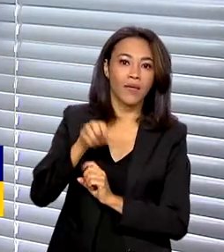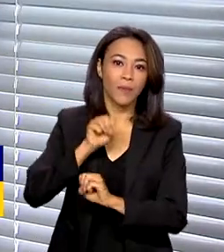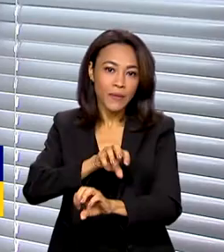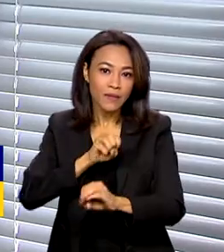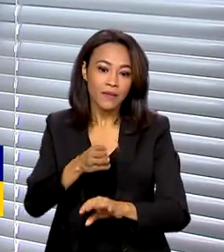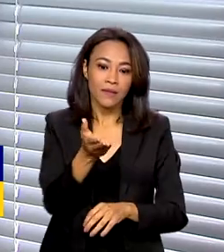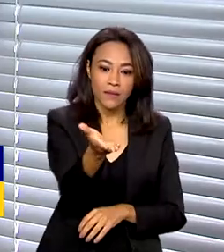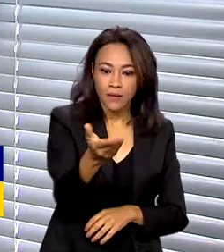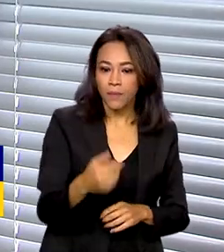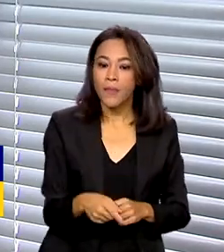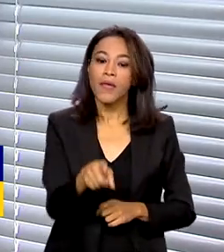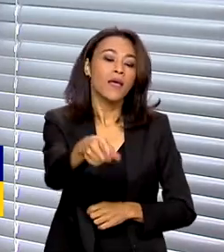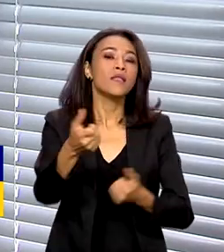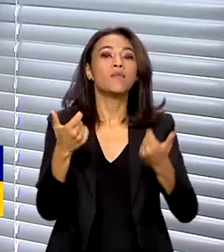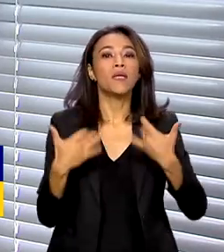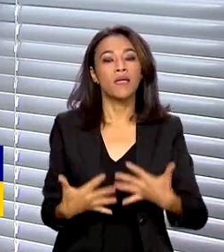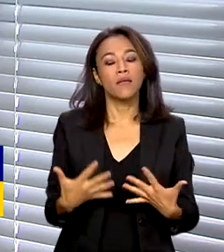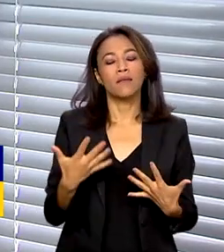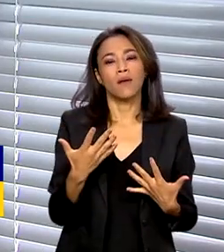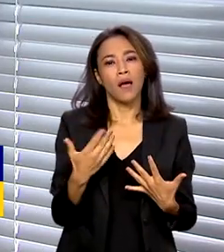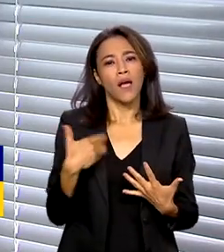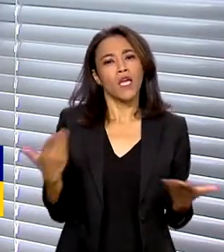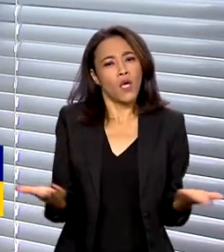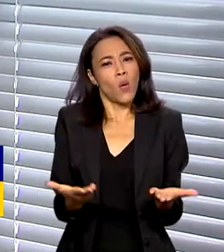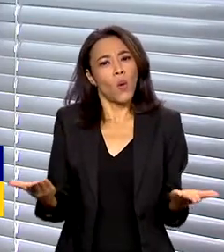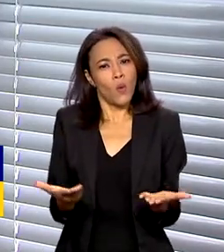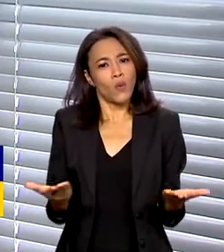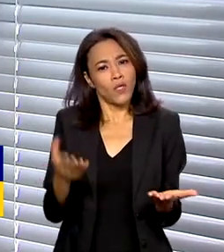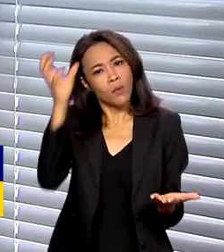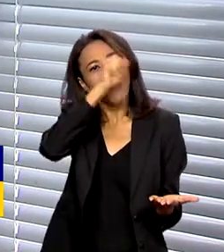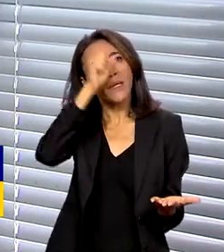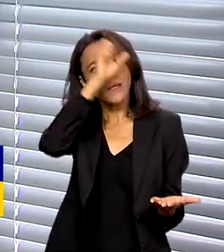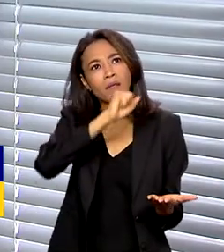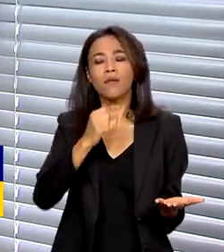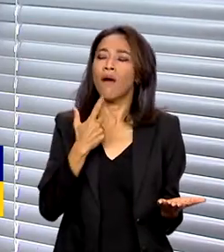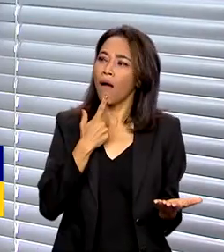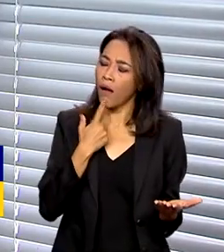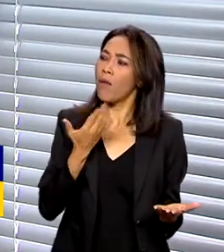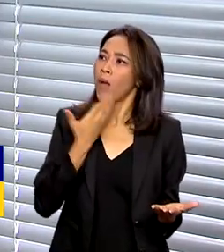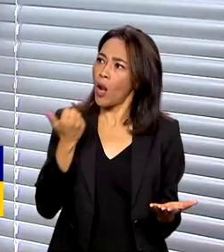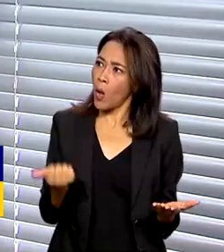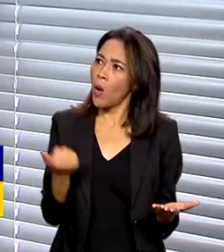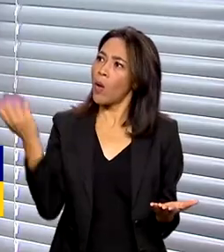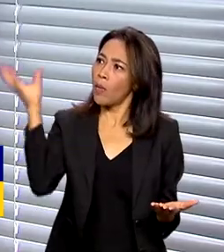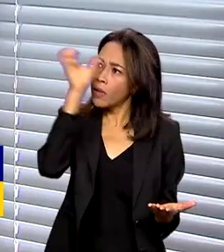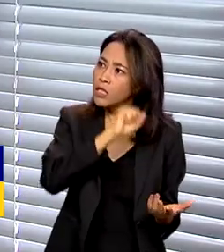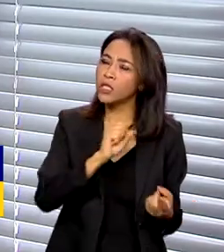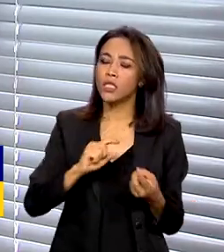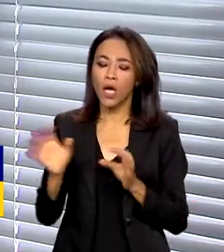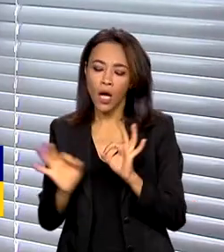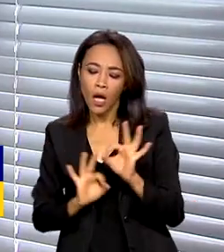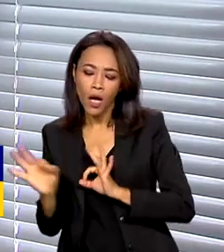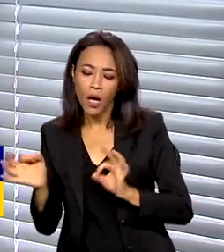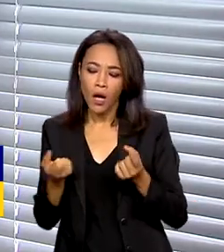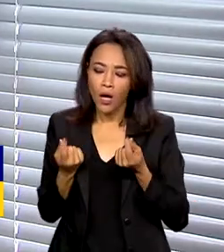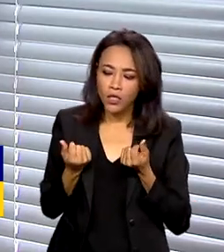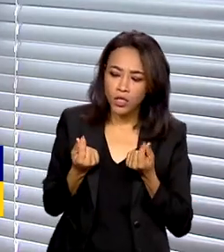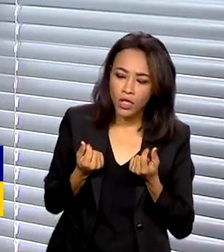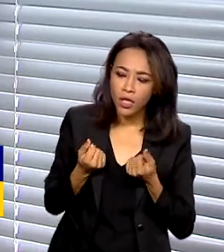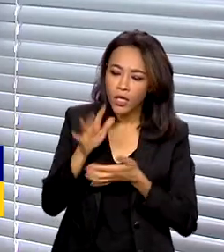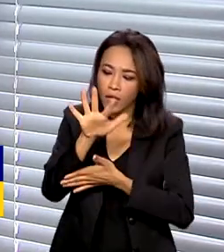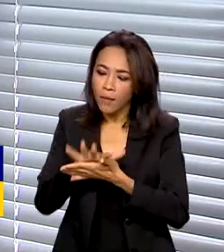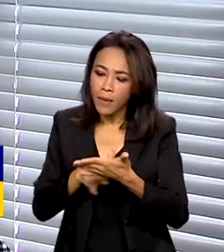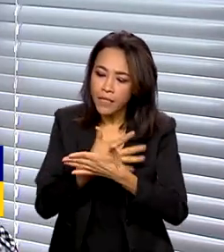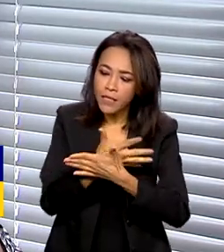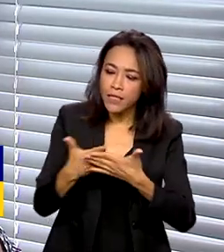pessoal, muitos deles estão falando que agora estão fazendo melhor o seu planejamento, fazendo planilhas de